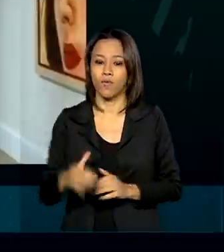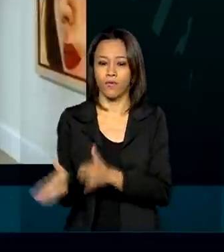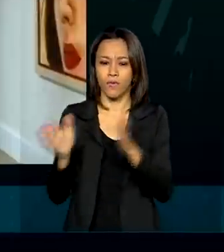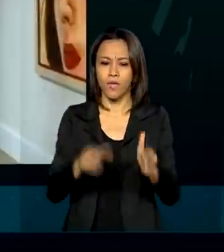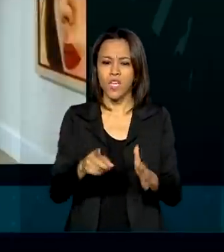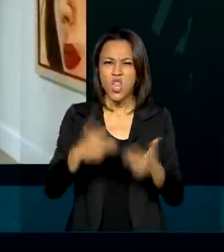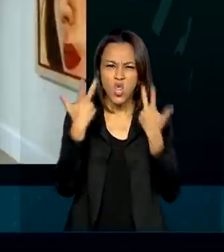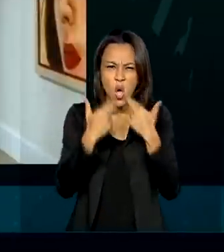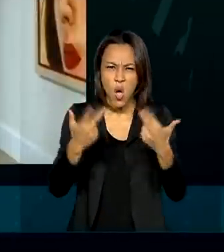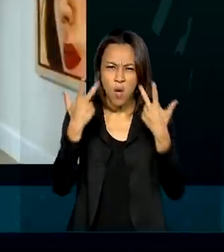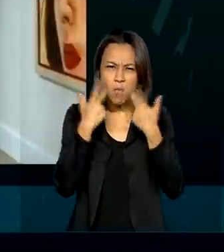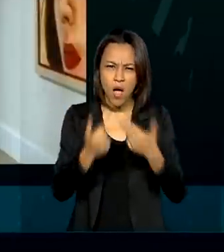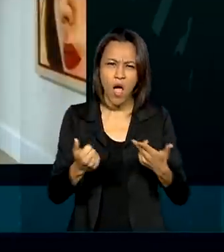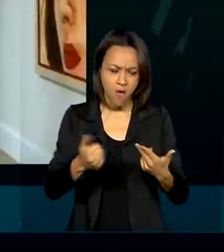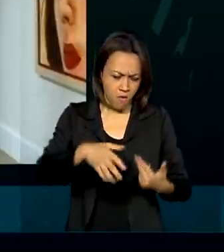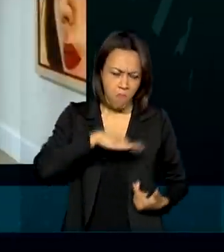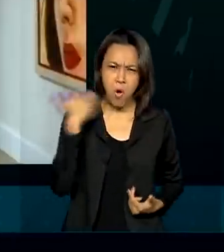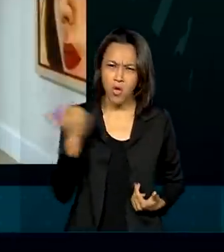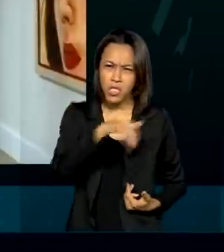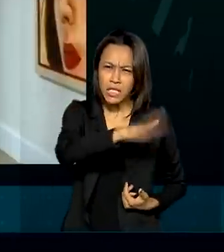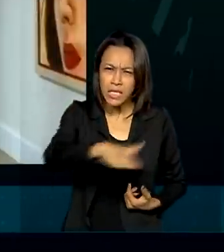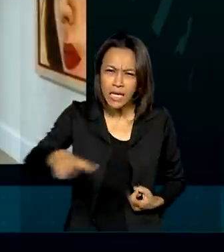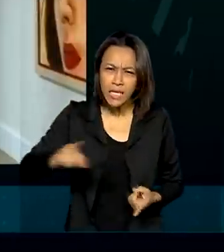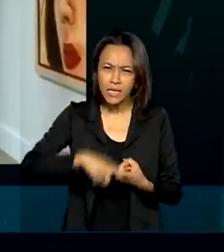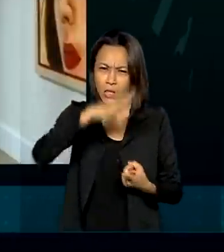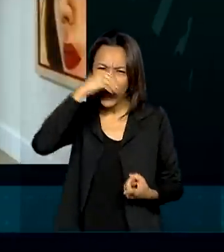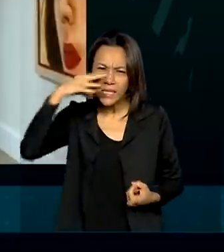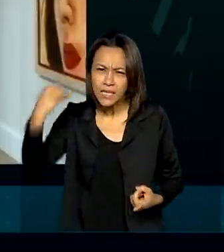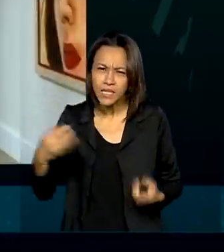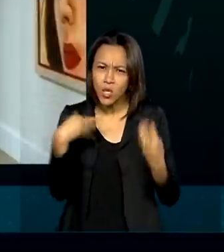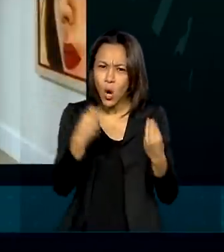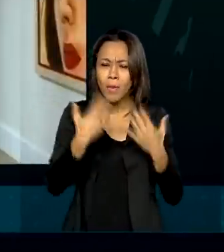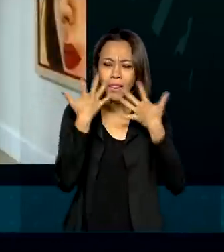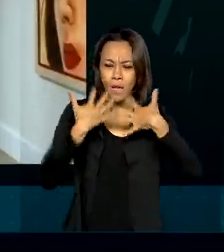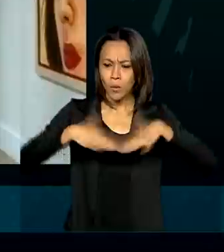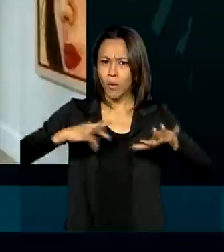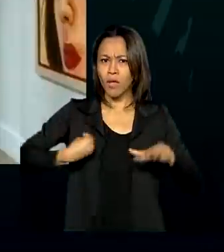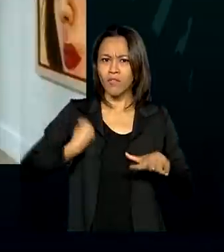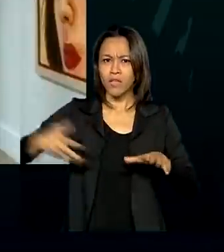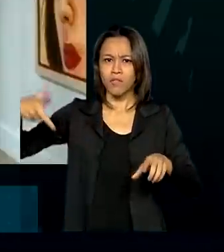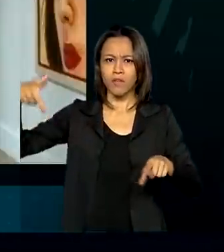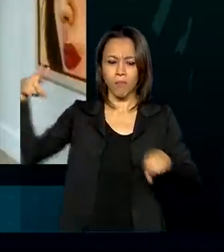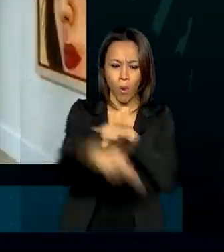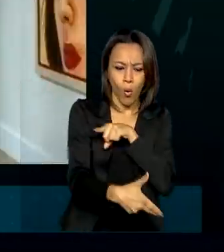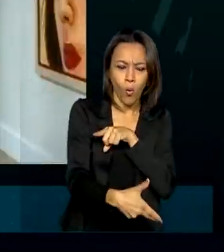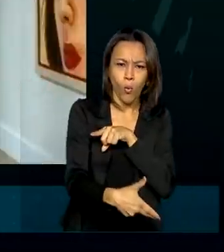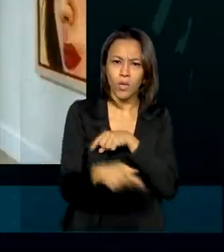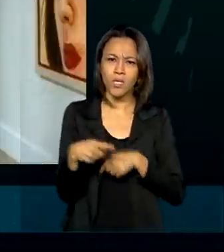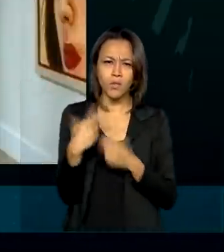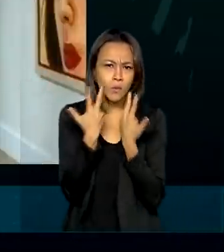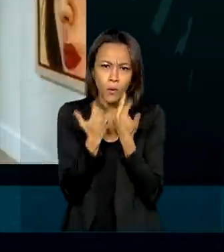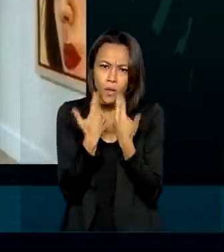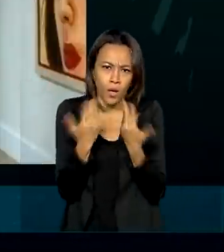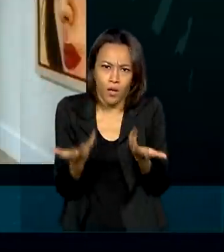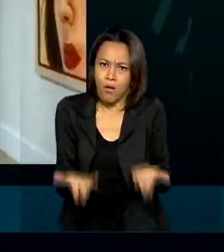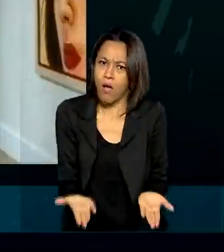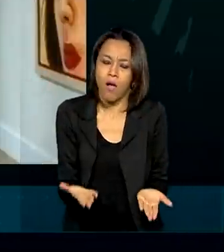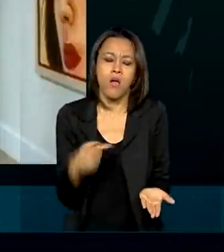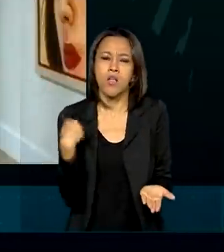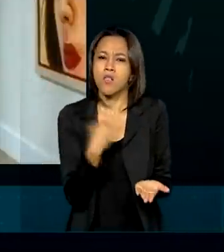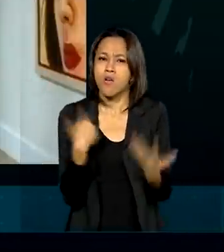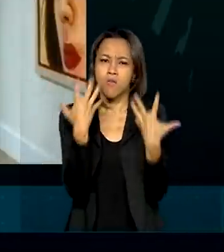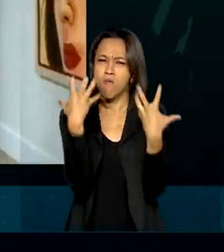A morte de criança e adolescente é a interrupção do ciclo natural da vida. Isso não é normal. E nós não